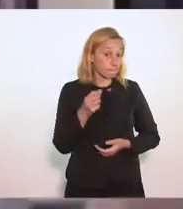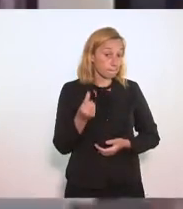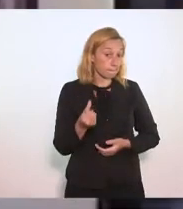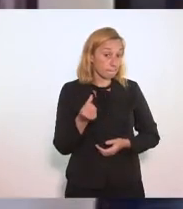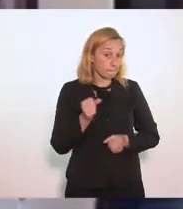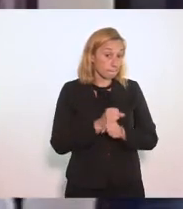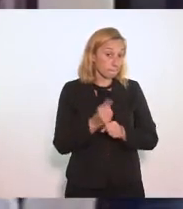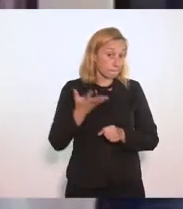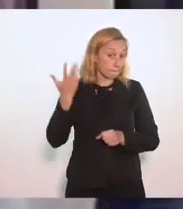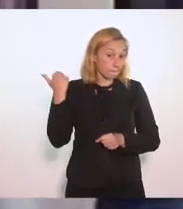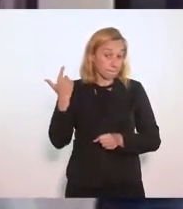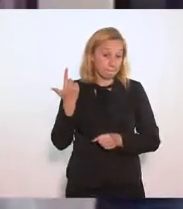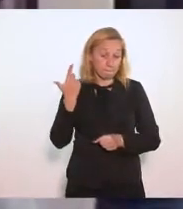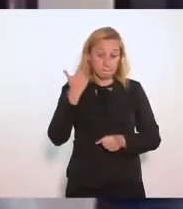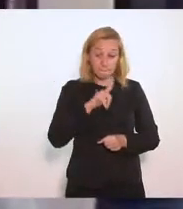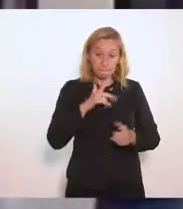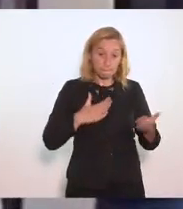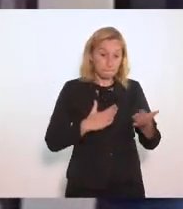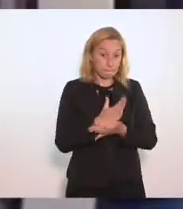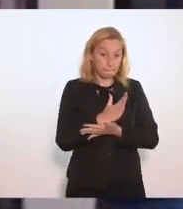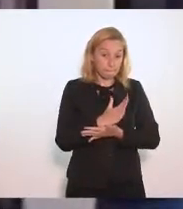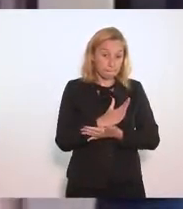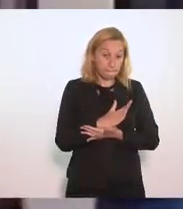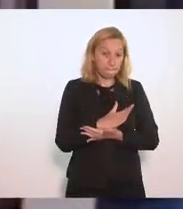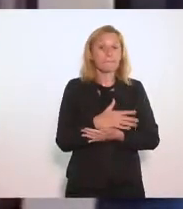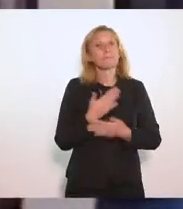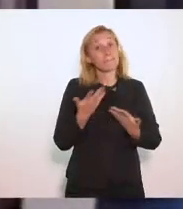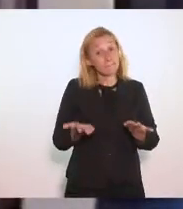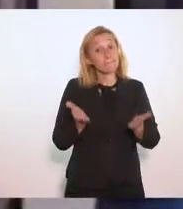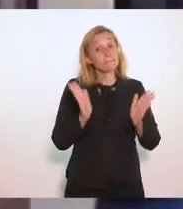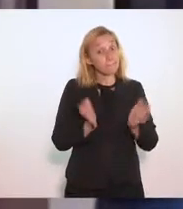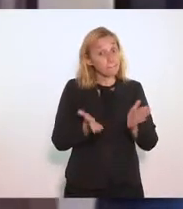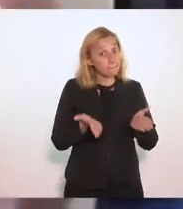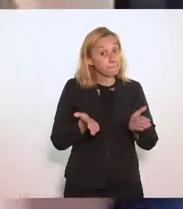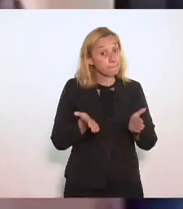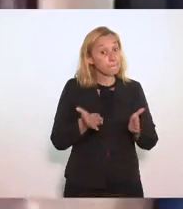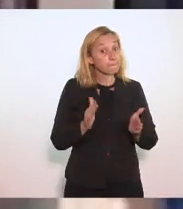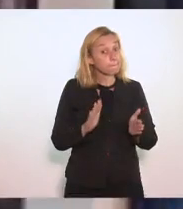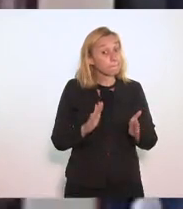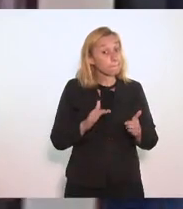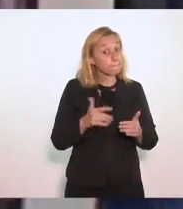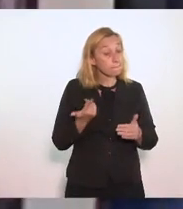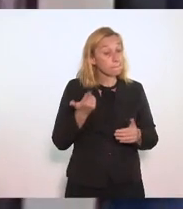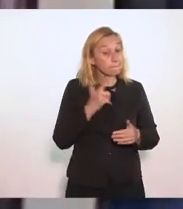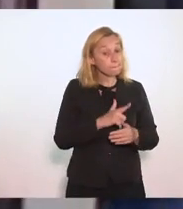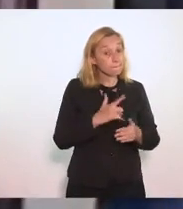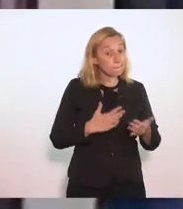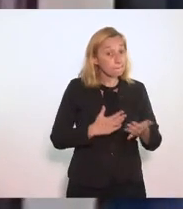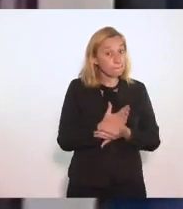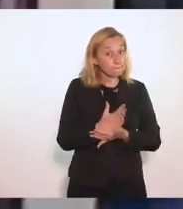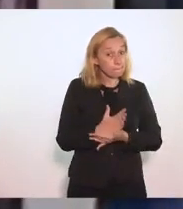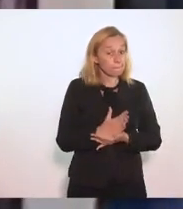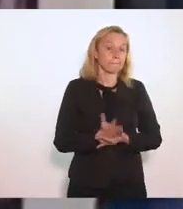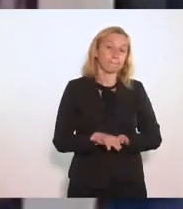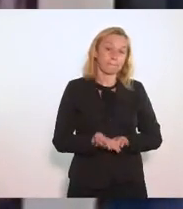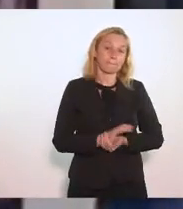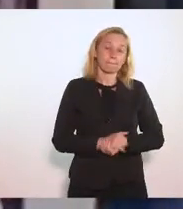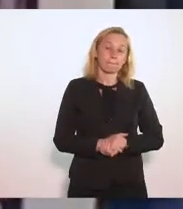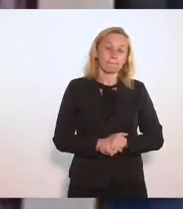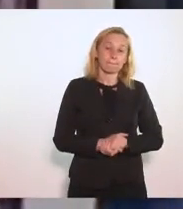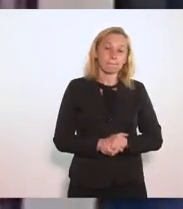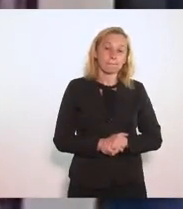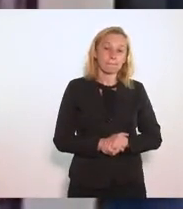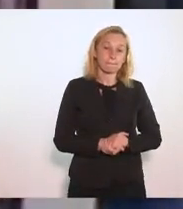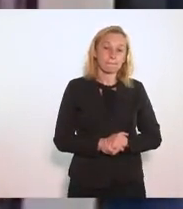repente A gente não teria Condições de aprovar Entendeu E hoje nós estamos Tendo a condição De aprovar Quer dizer Porque